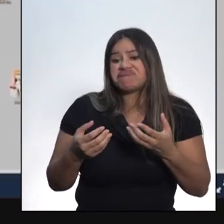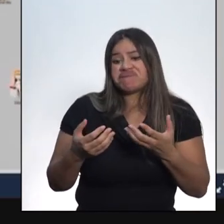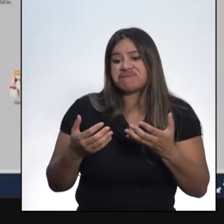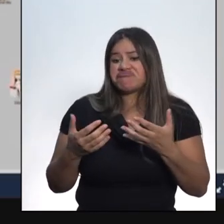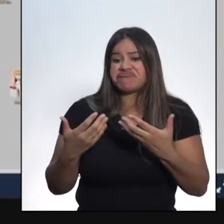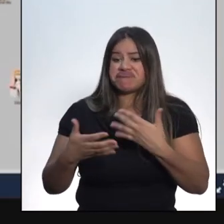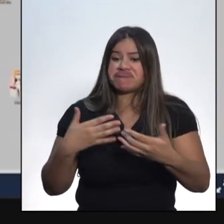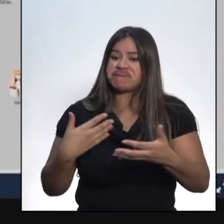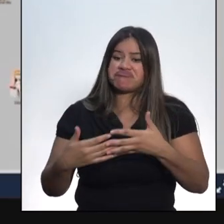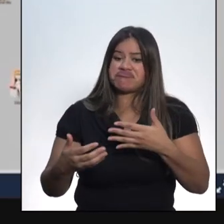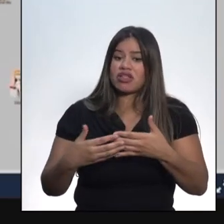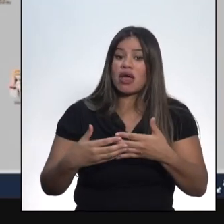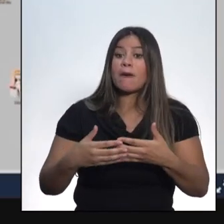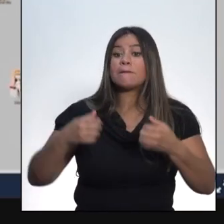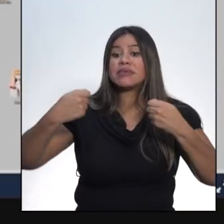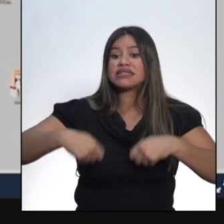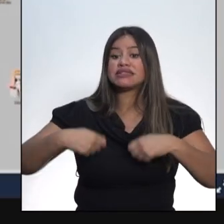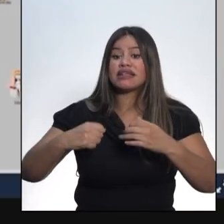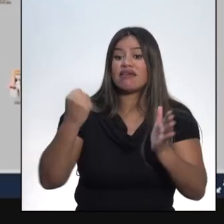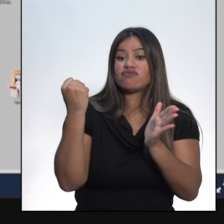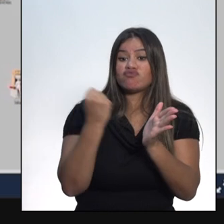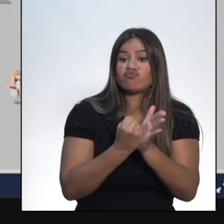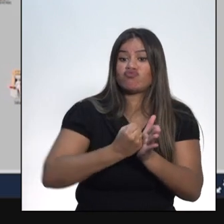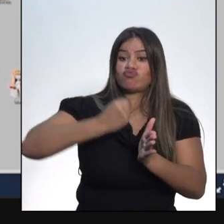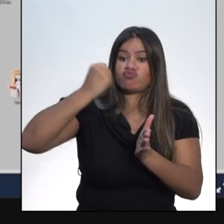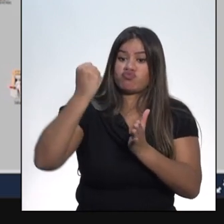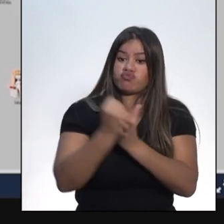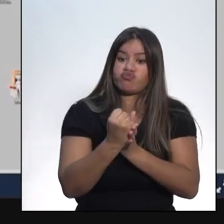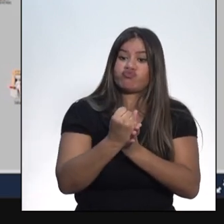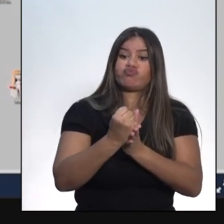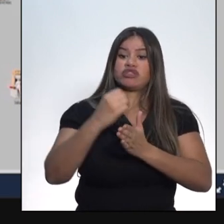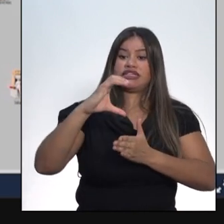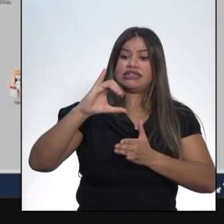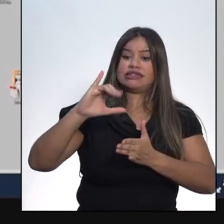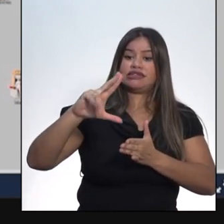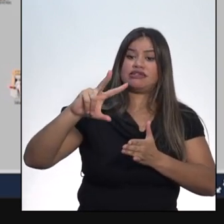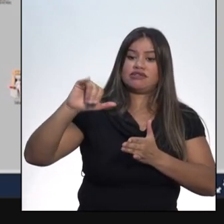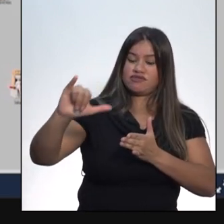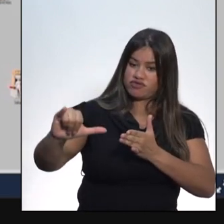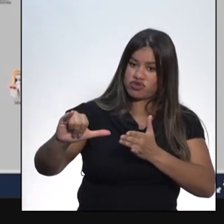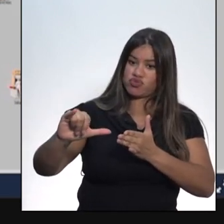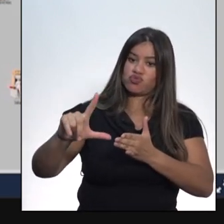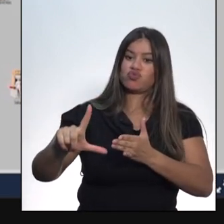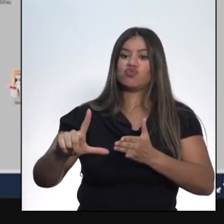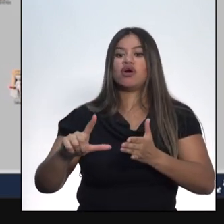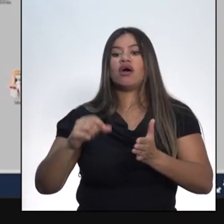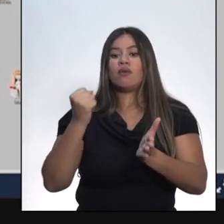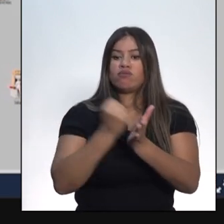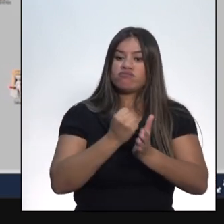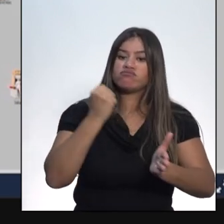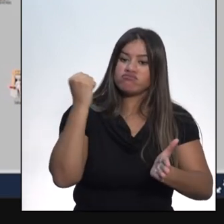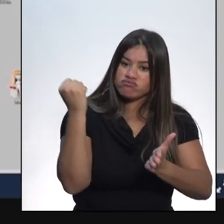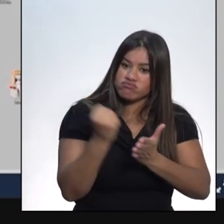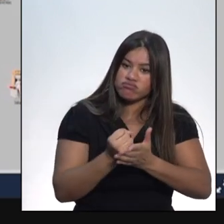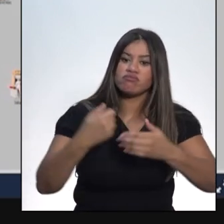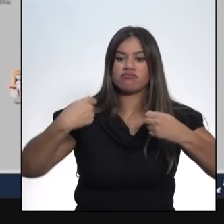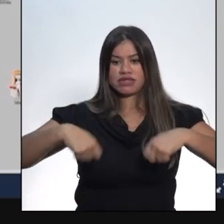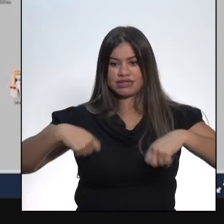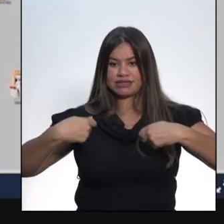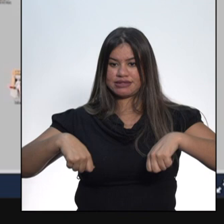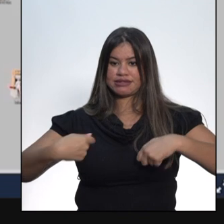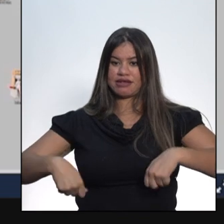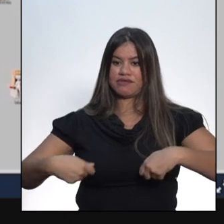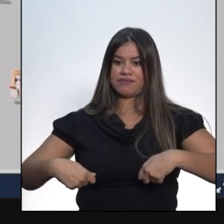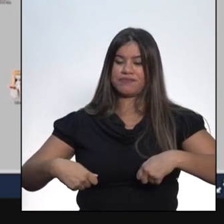Somente o casamento civil validava oficialmente a união conjugal entre um homem e uma mulher. Cabe